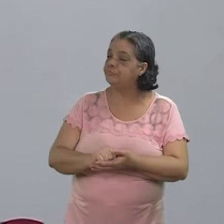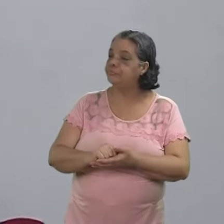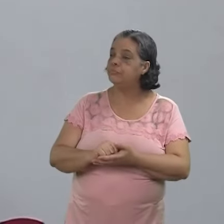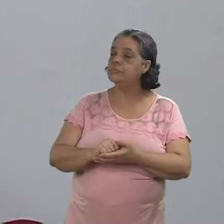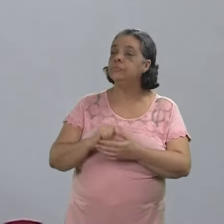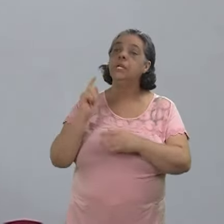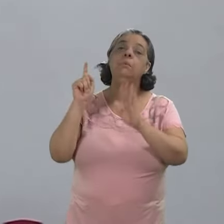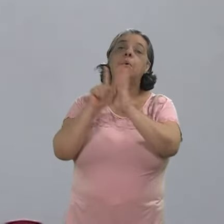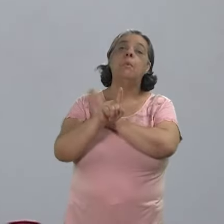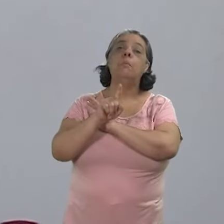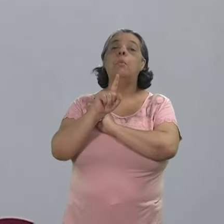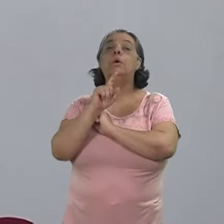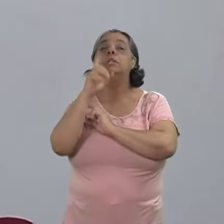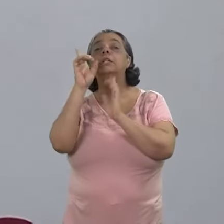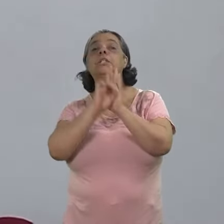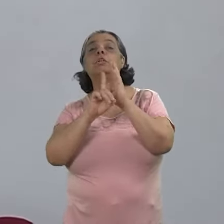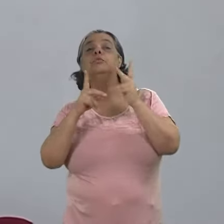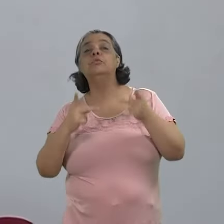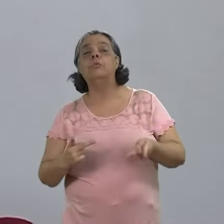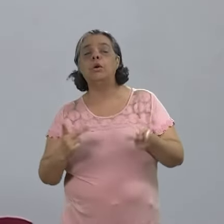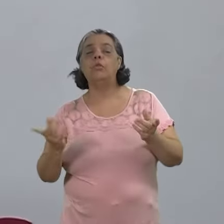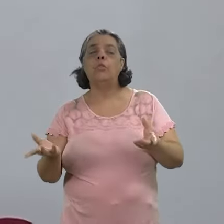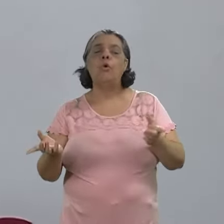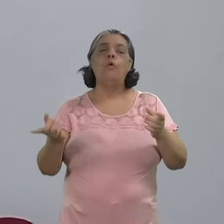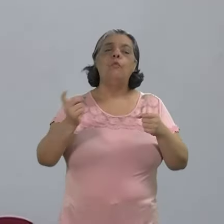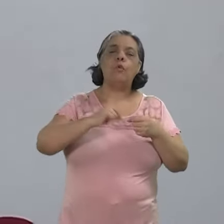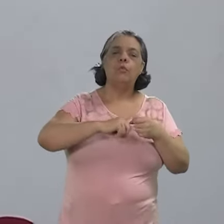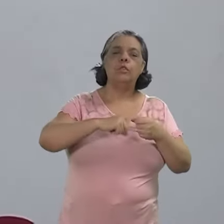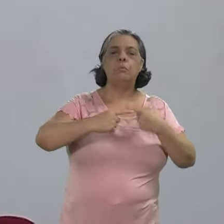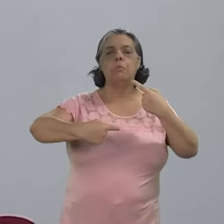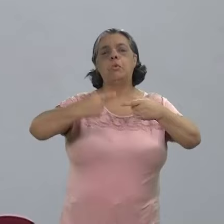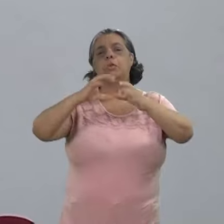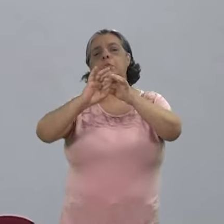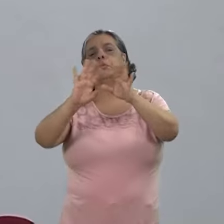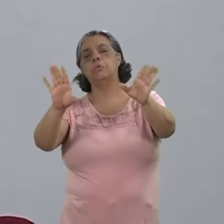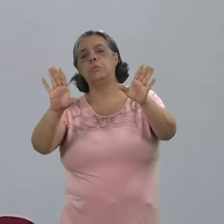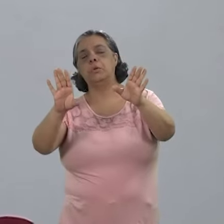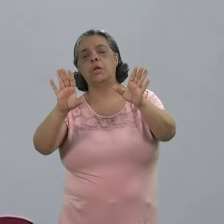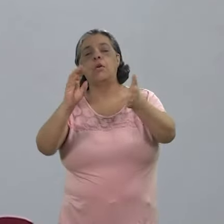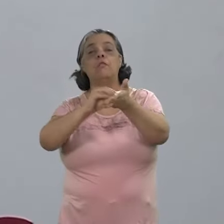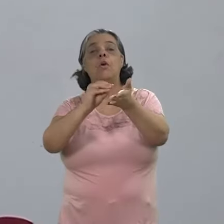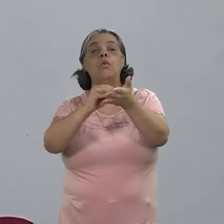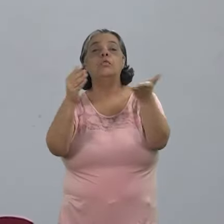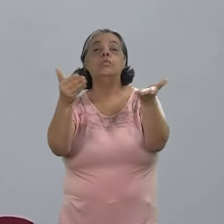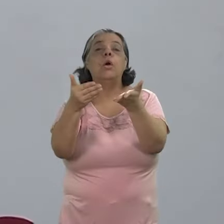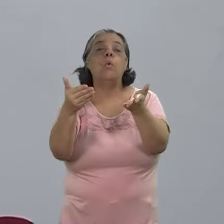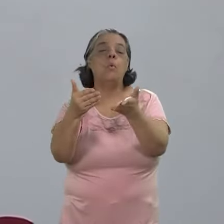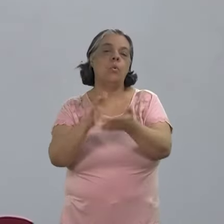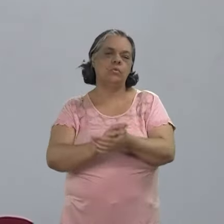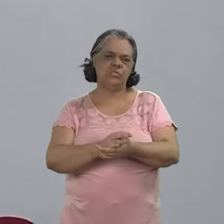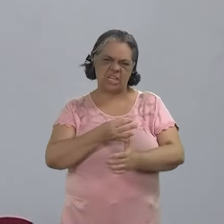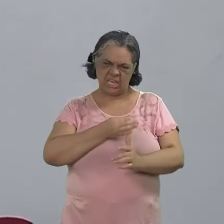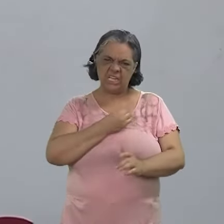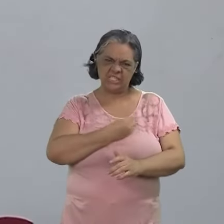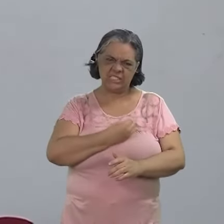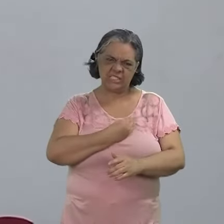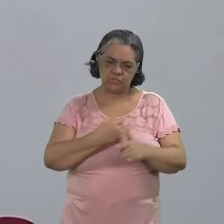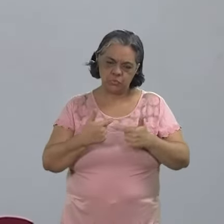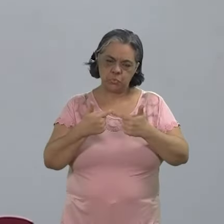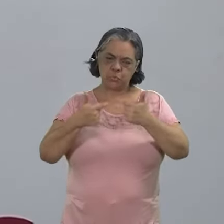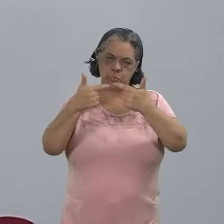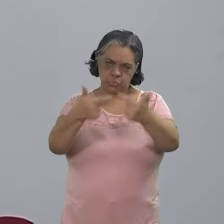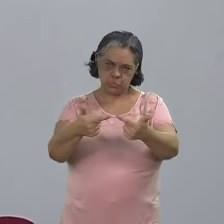e do ponto de vista de direitos humanos, mas voltado para políticas públicas, o é falta hoje para a gente... Existem